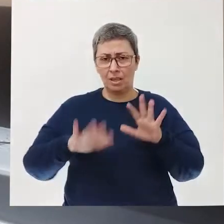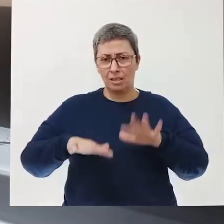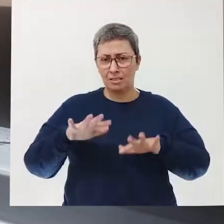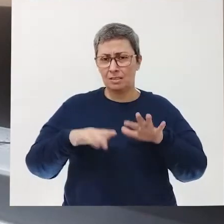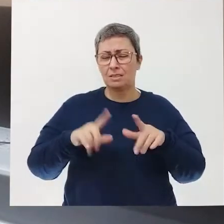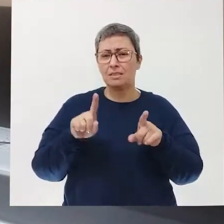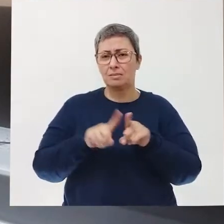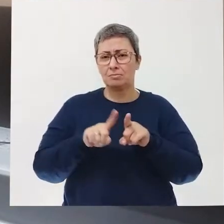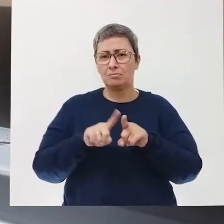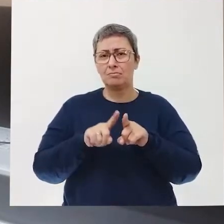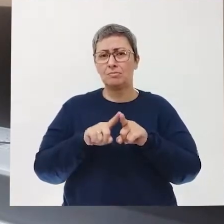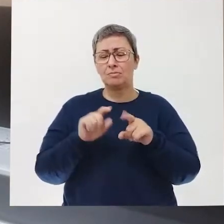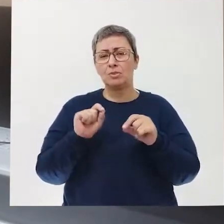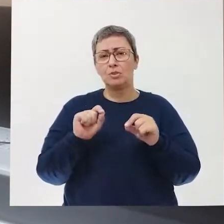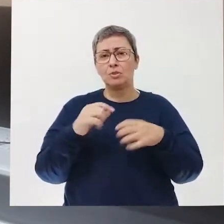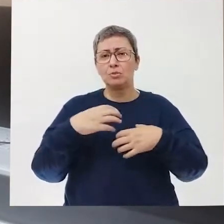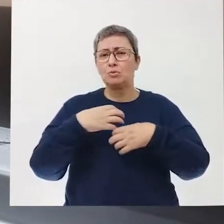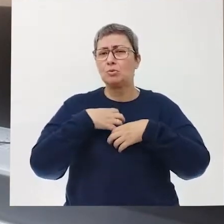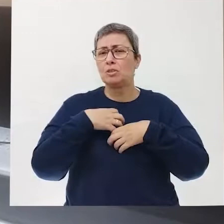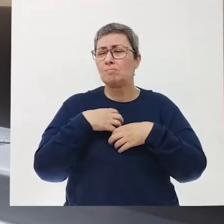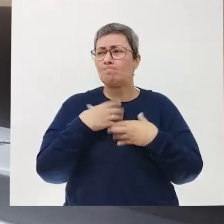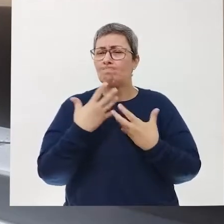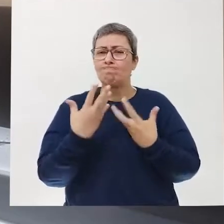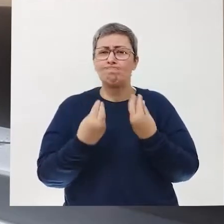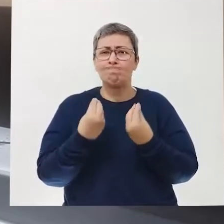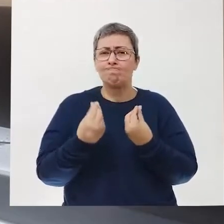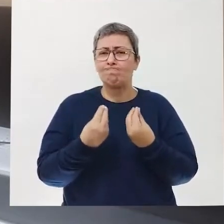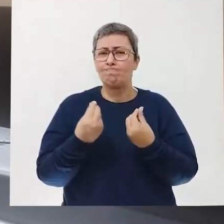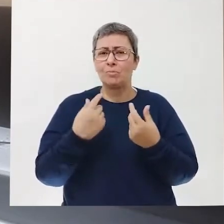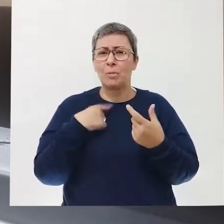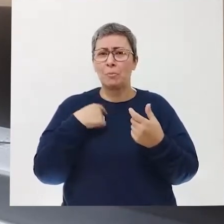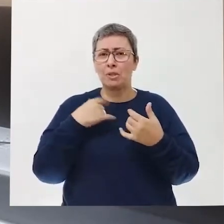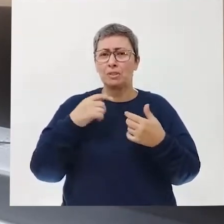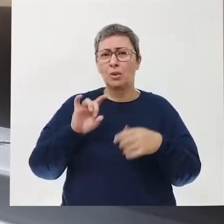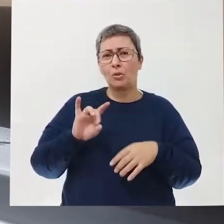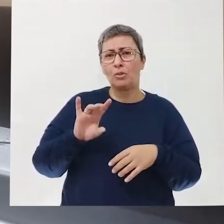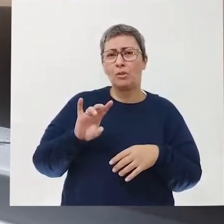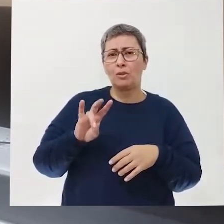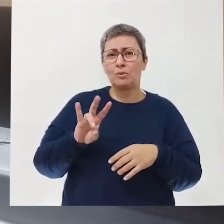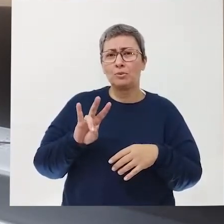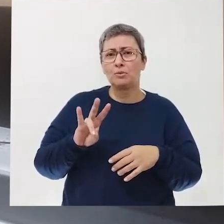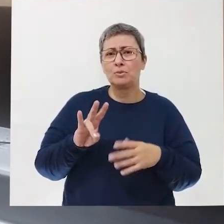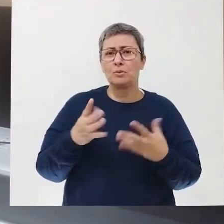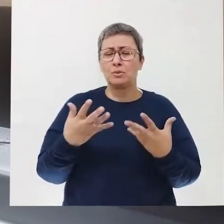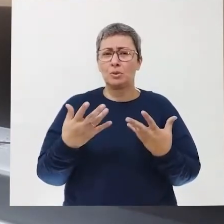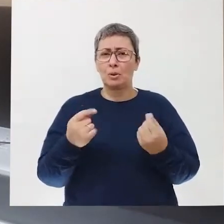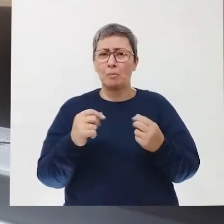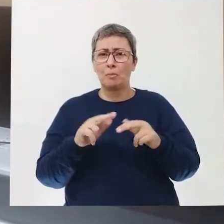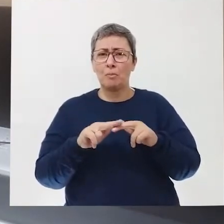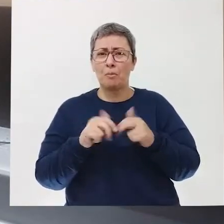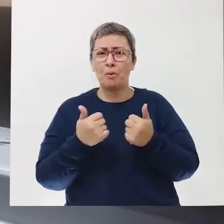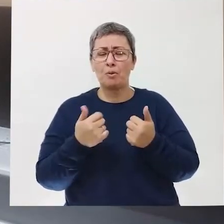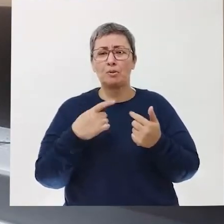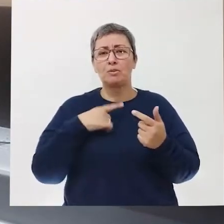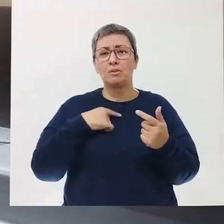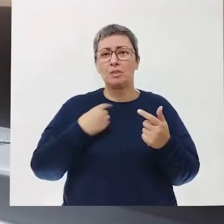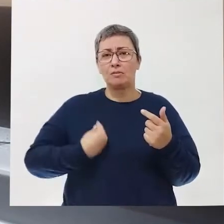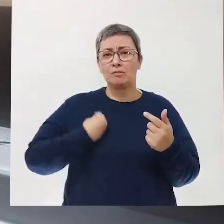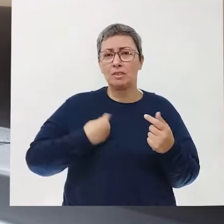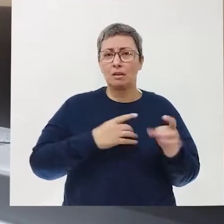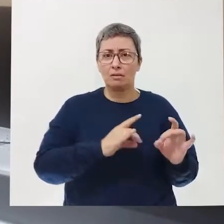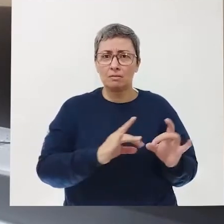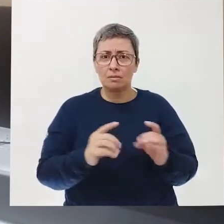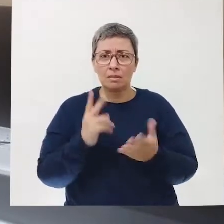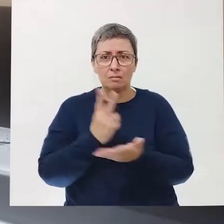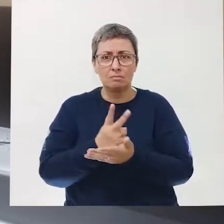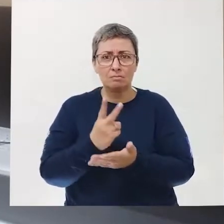vezes nos sentimos no automático, sabe? Devido às nossas rotinas.